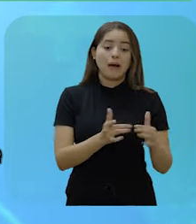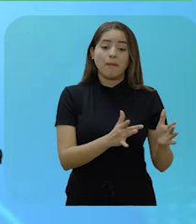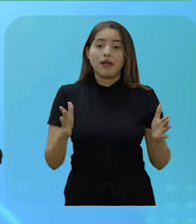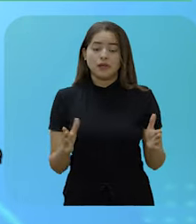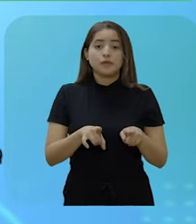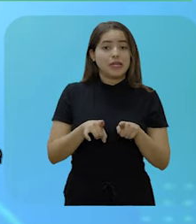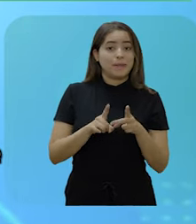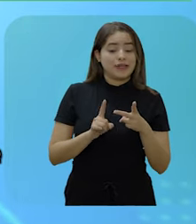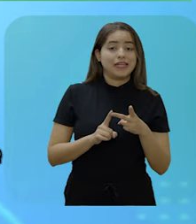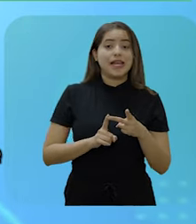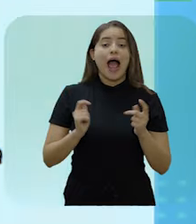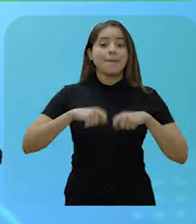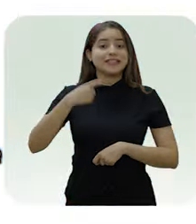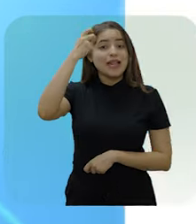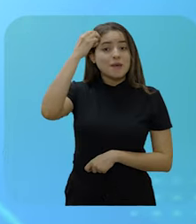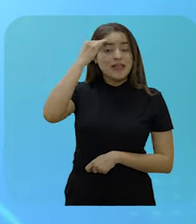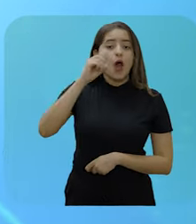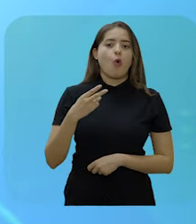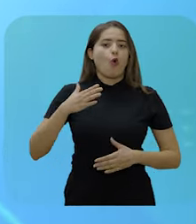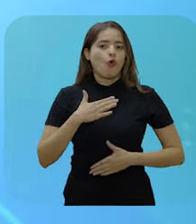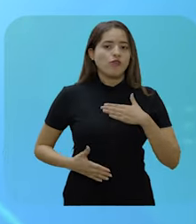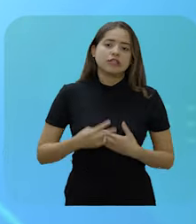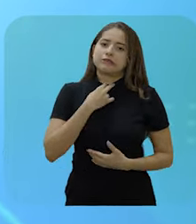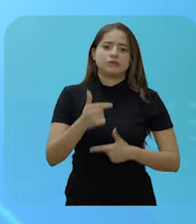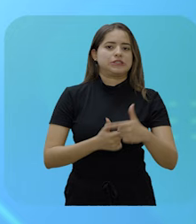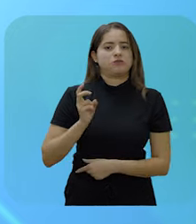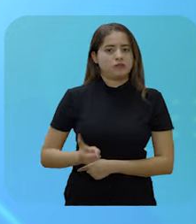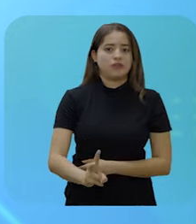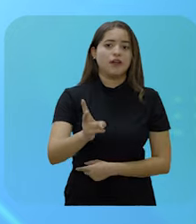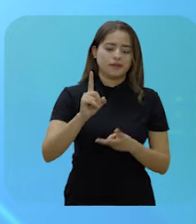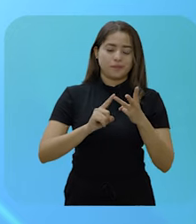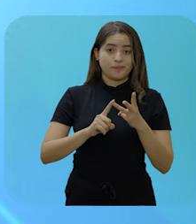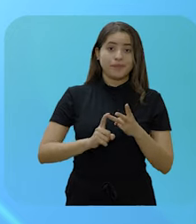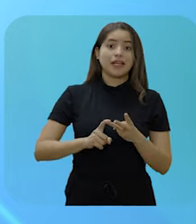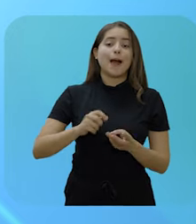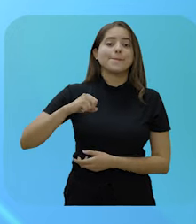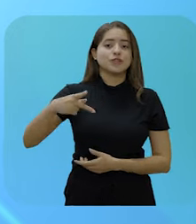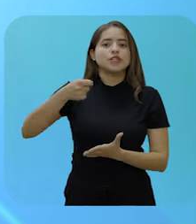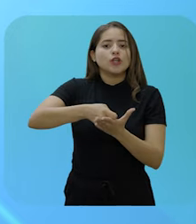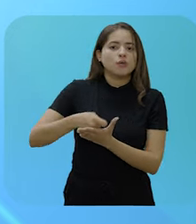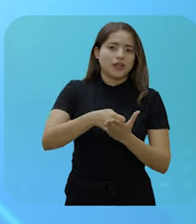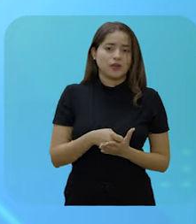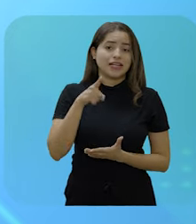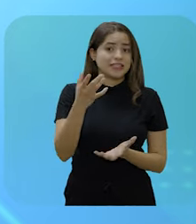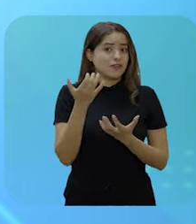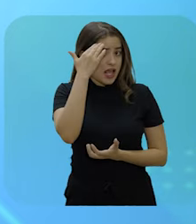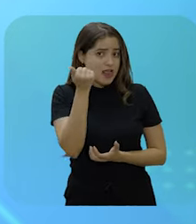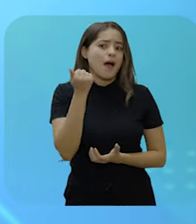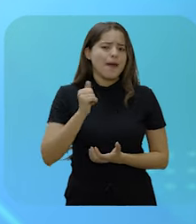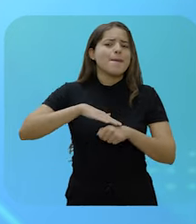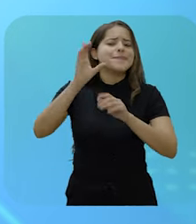e a aposentadoria compulsória. Para confirmar se você tem direito ao abono de permanência, solicite uma